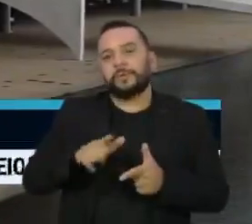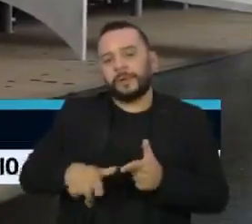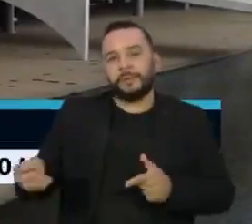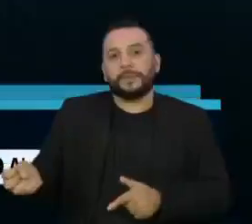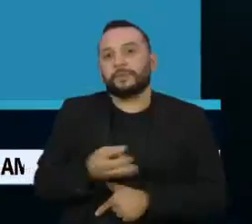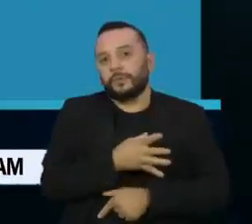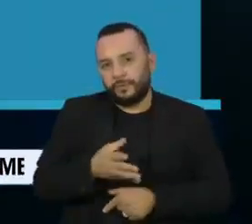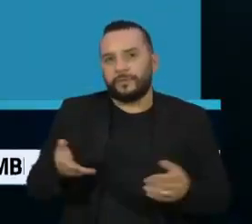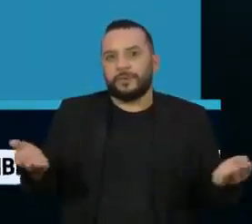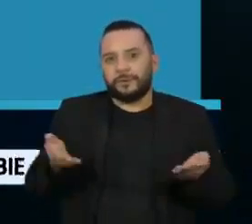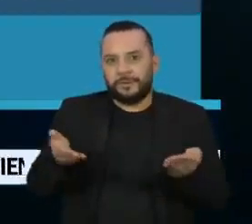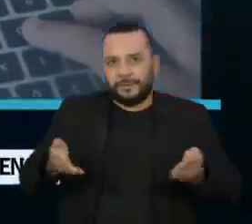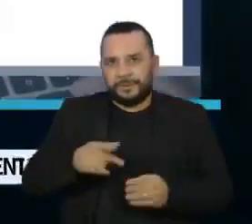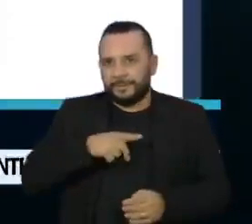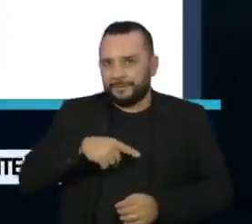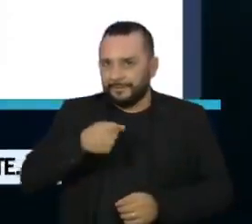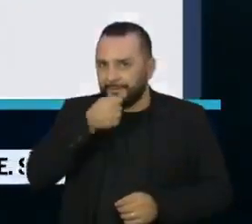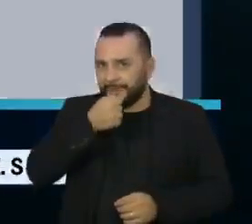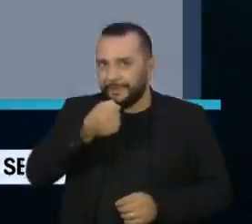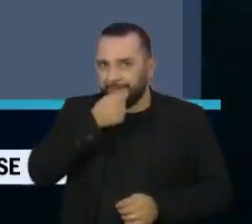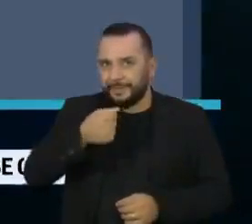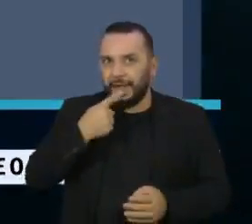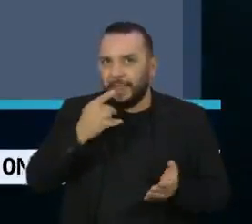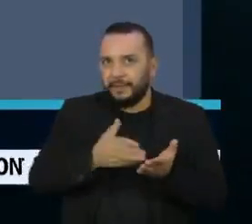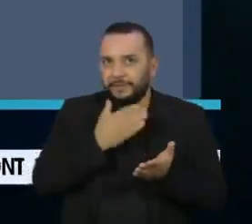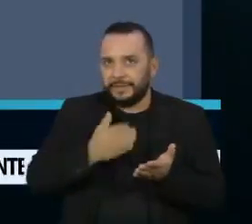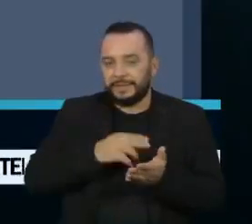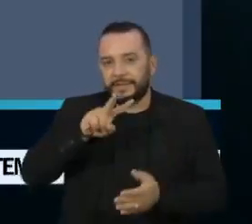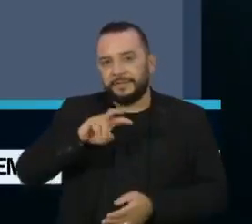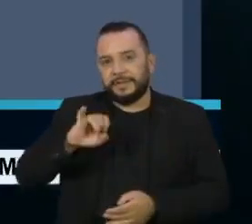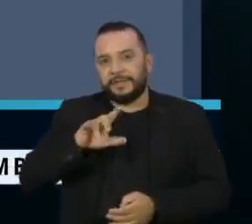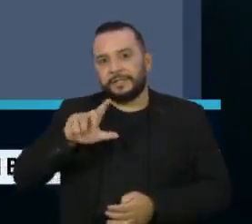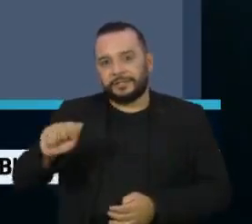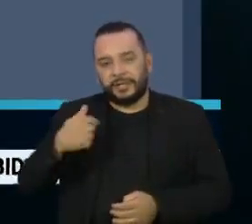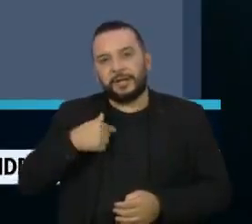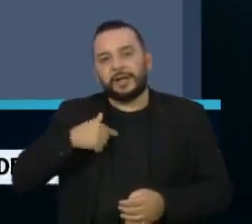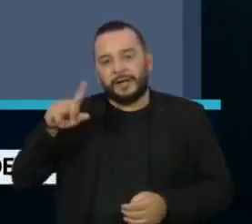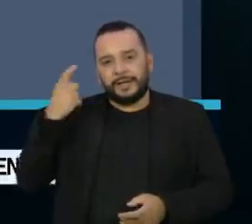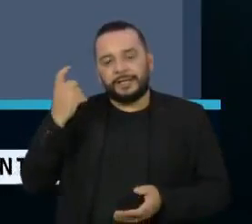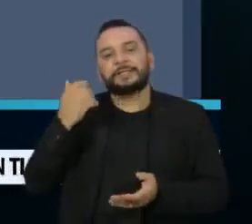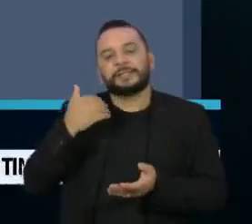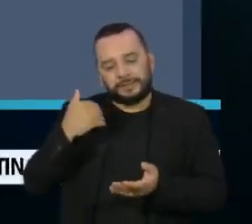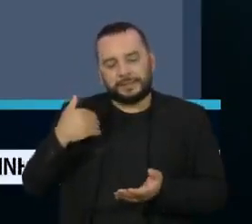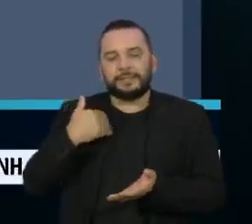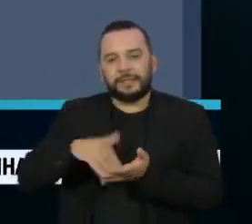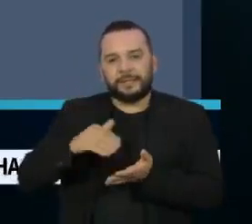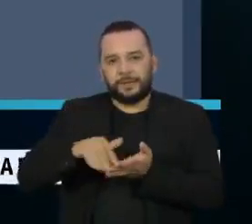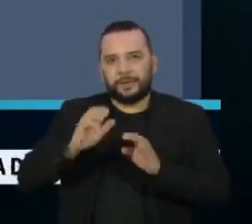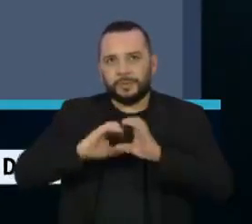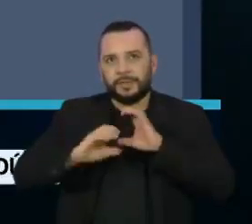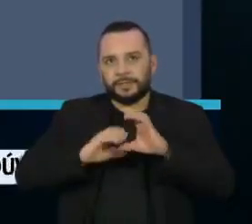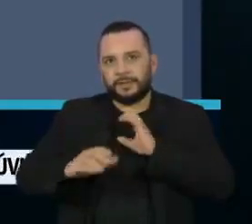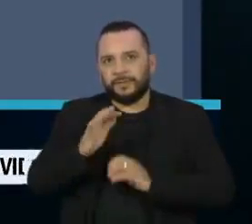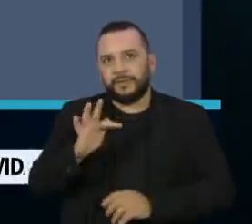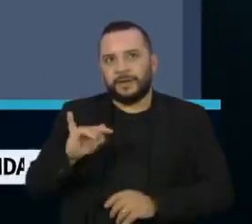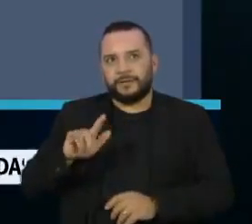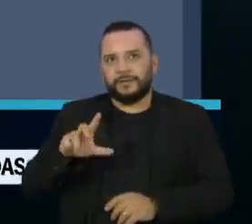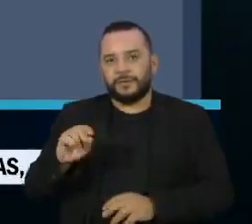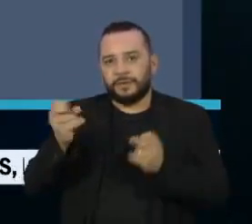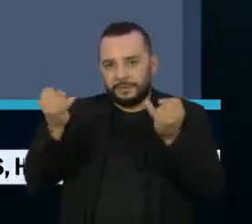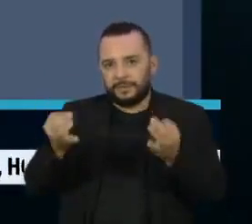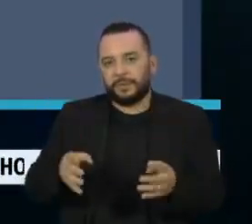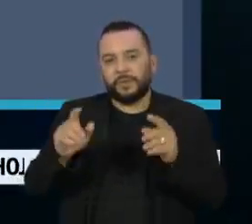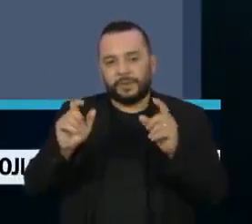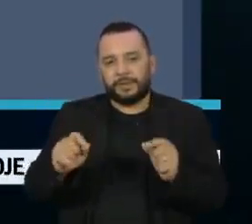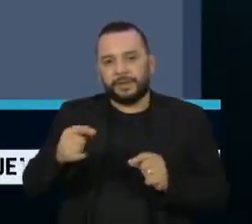Planalto controlar. Em uma entrevista para a revista Veja, o ex-secretário de Comunicação do governo, Fábio Weingarten, disse que houve